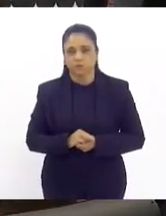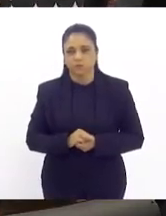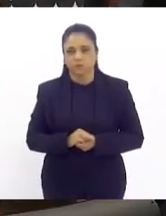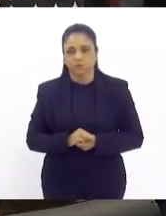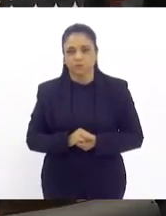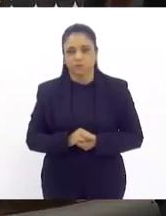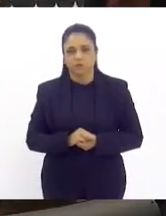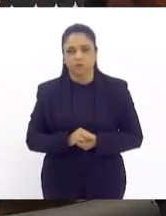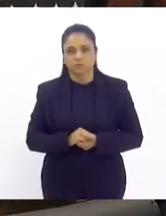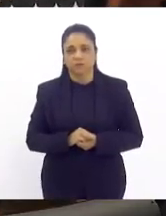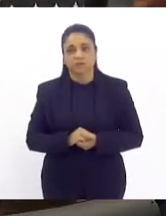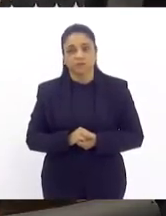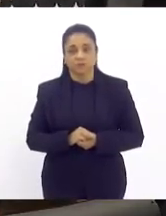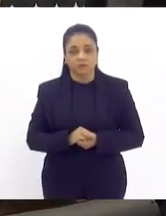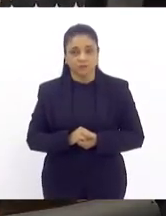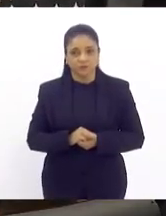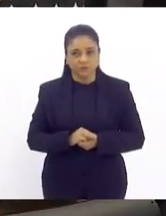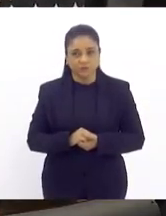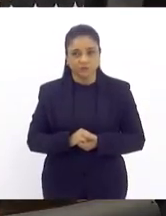vai